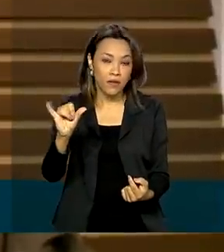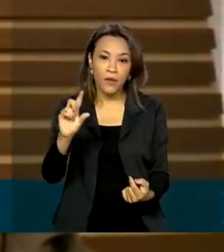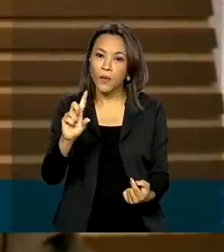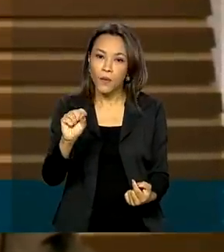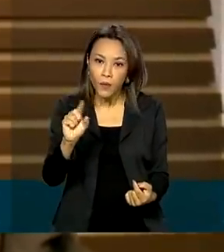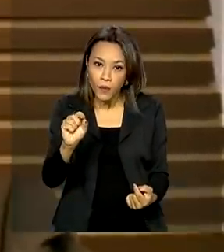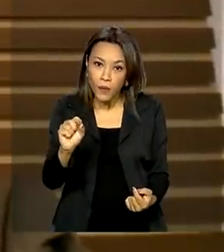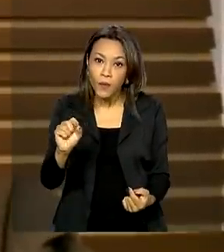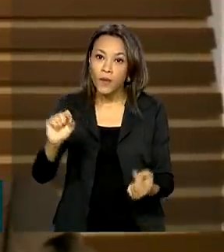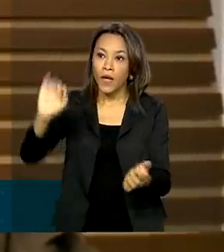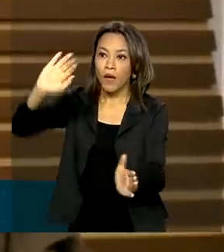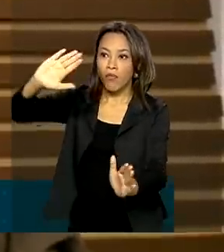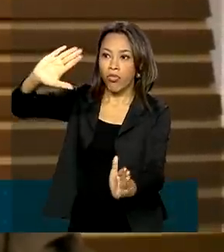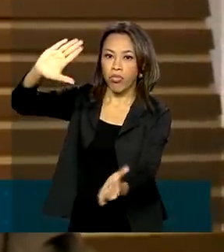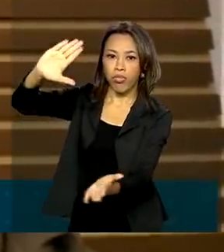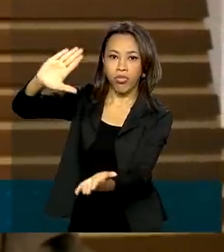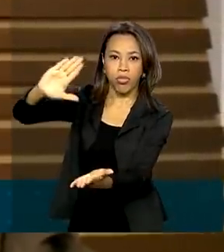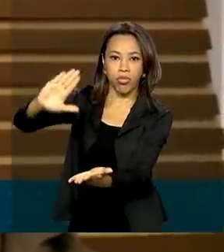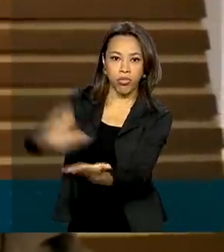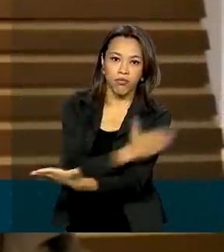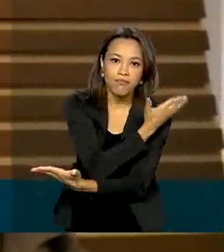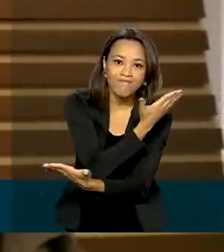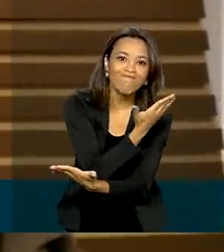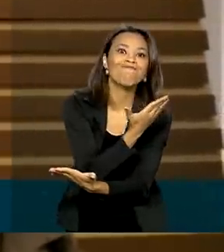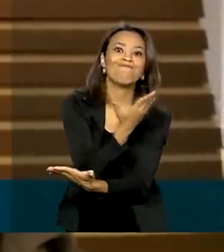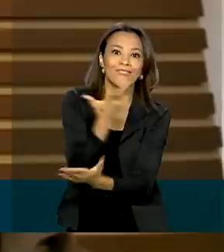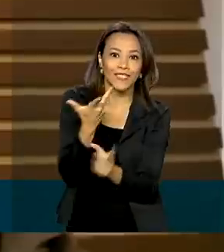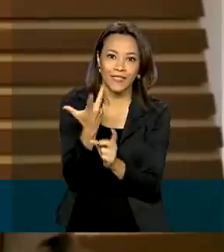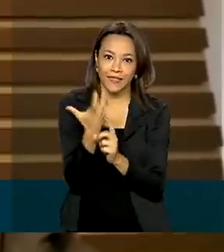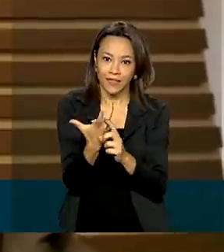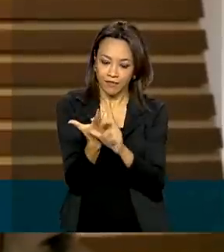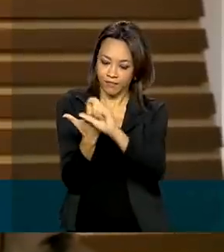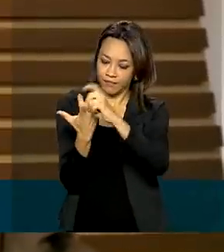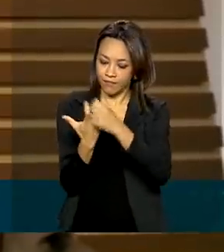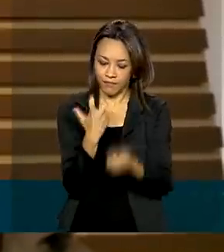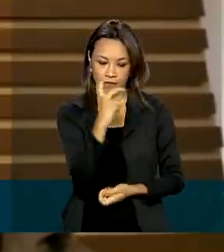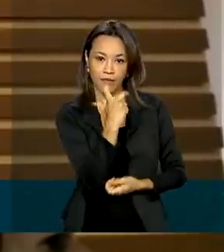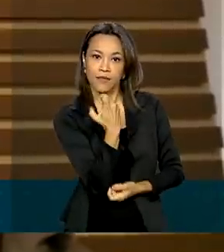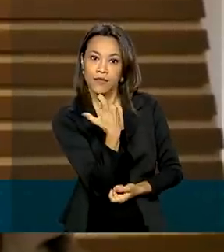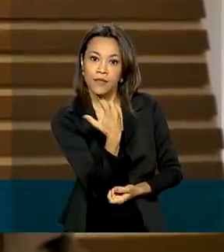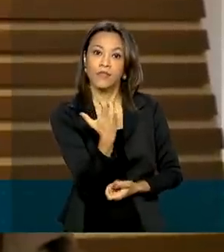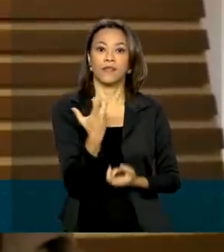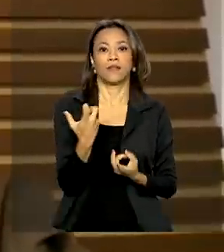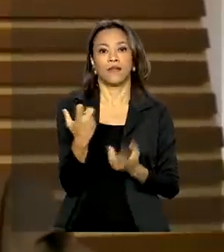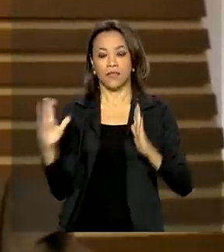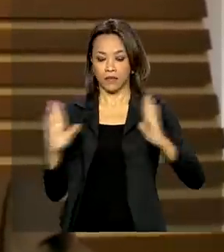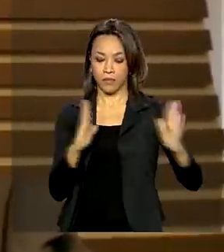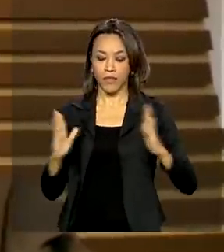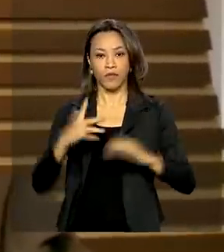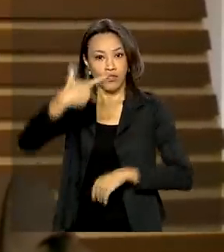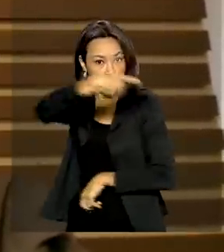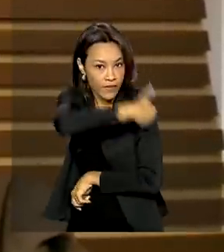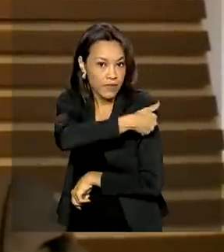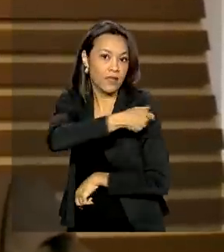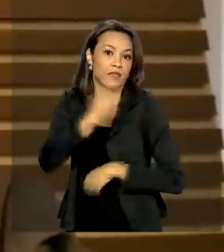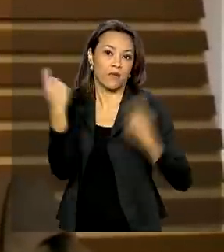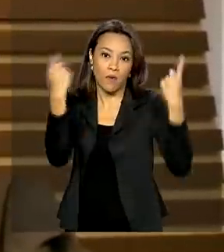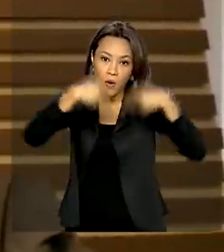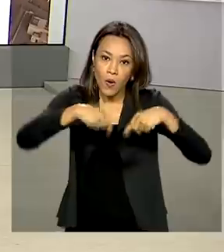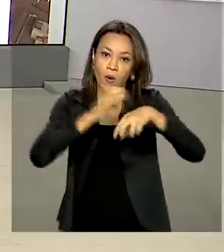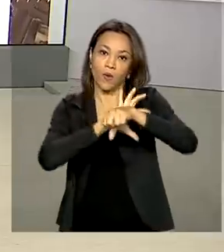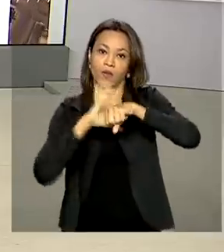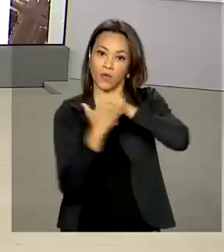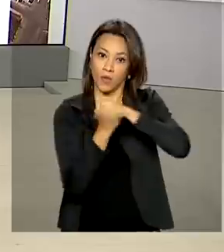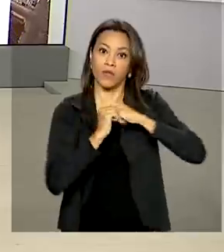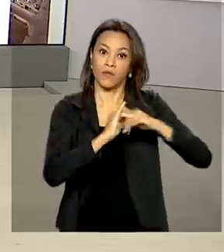o desabastecimento de seringas e de agulhas durante a campanha de vacinação contra o coronavírus.